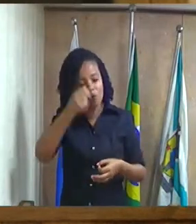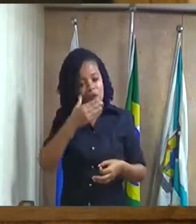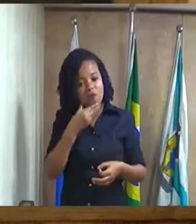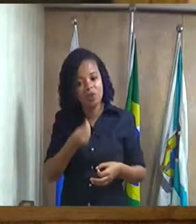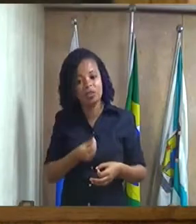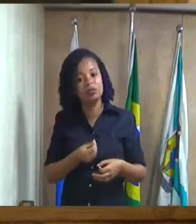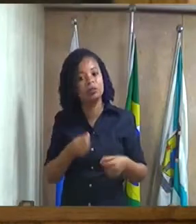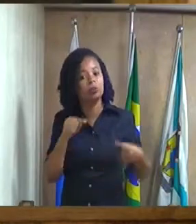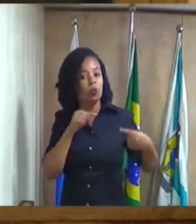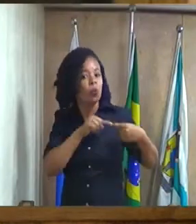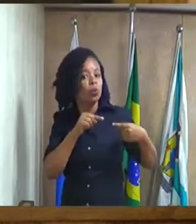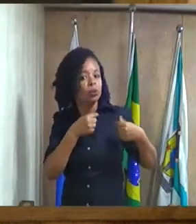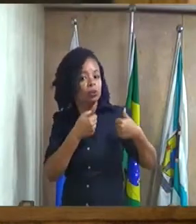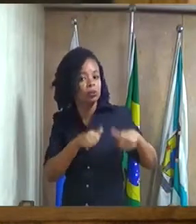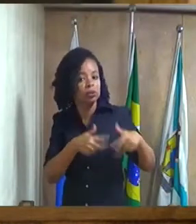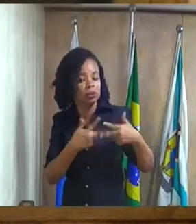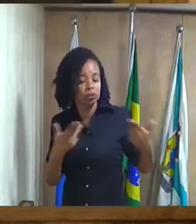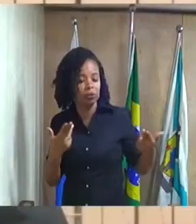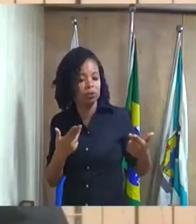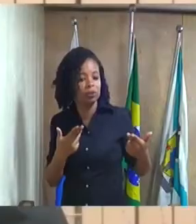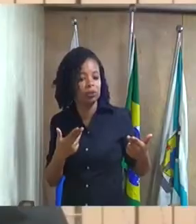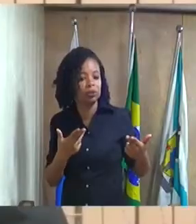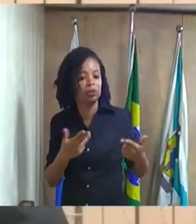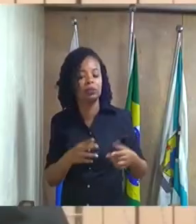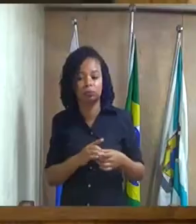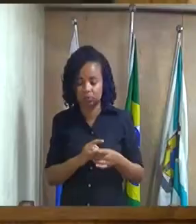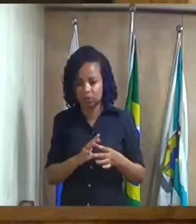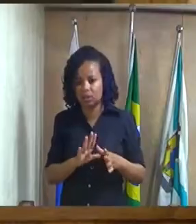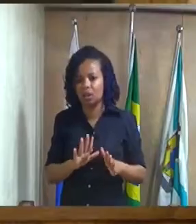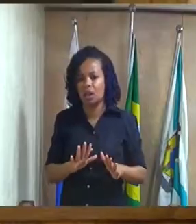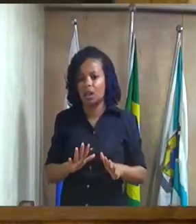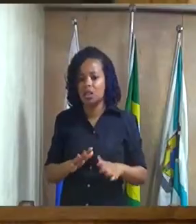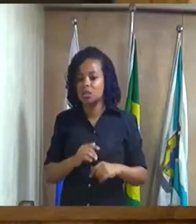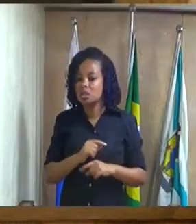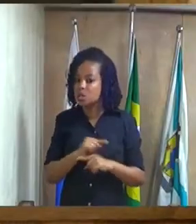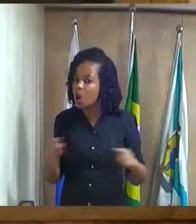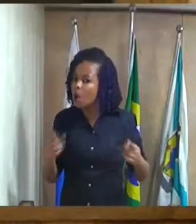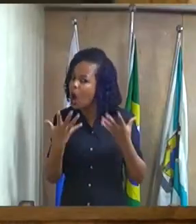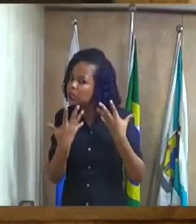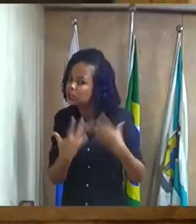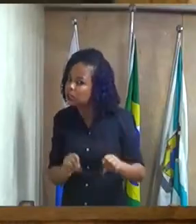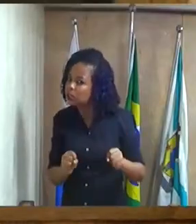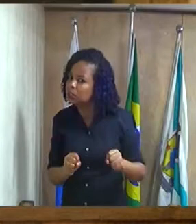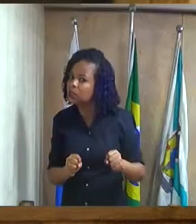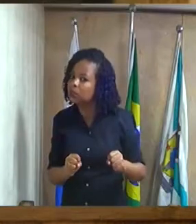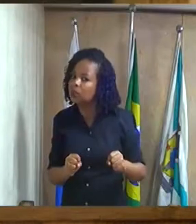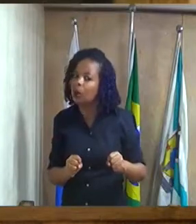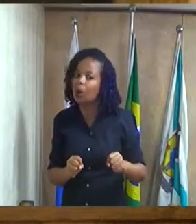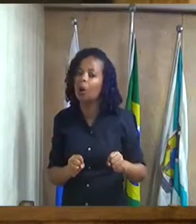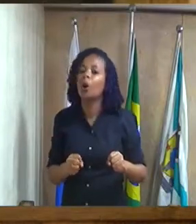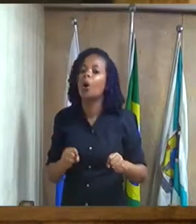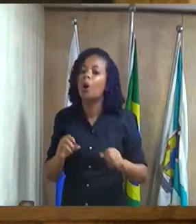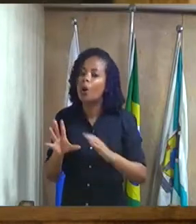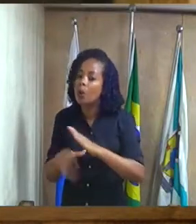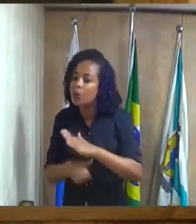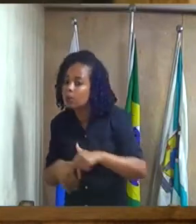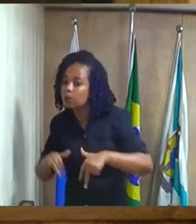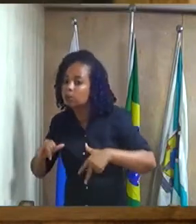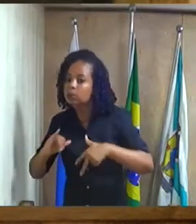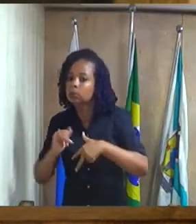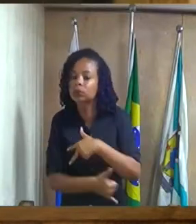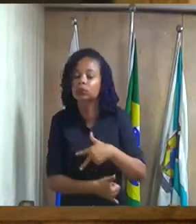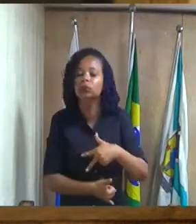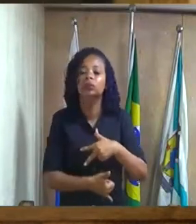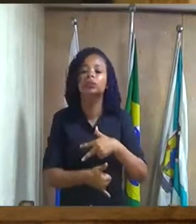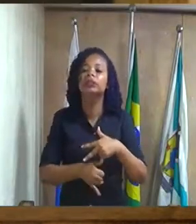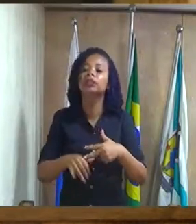parte eu vou permitir que o prefeito uma vez me falou eu não compactuo corrupção e sacanagem no meu governo ele disse dentro do gabinete para mim